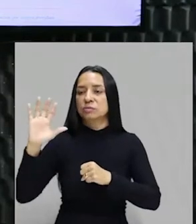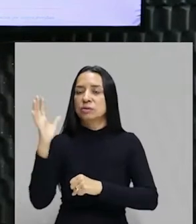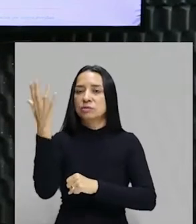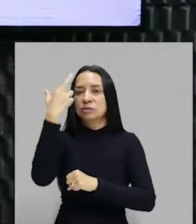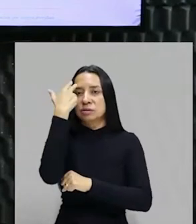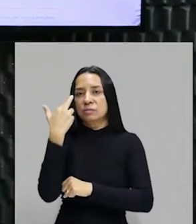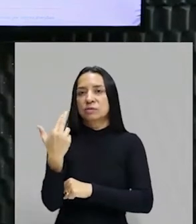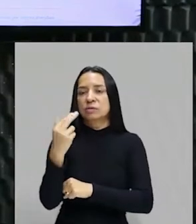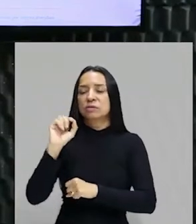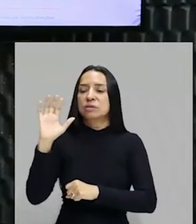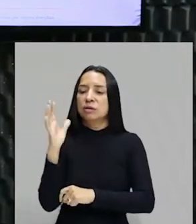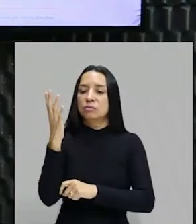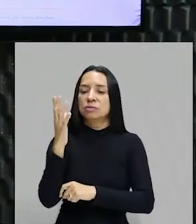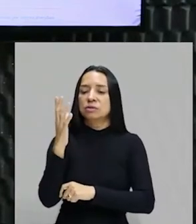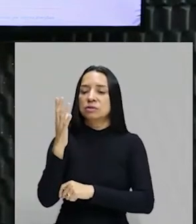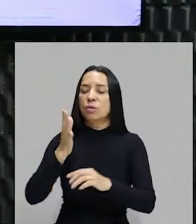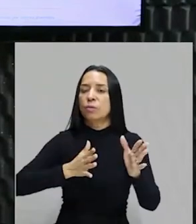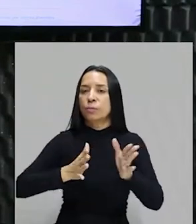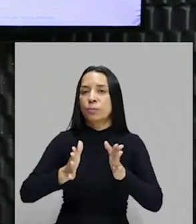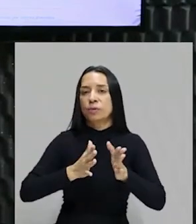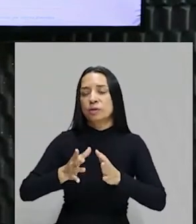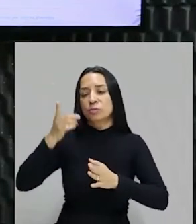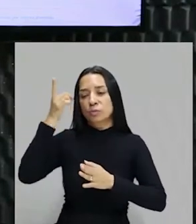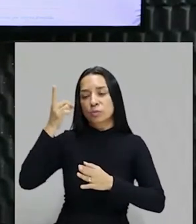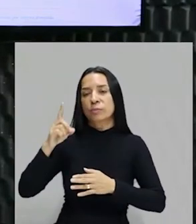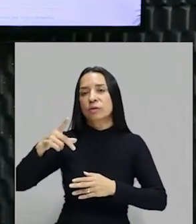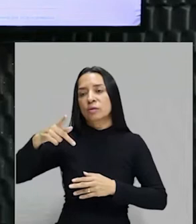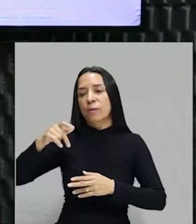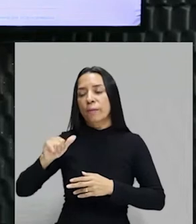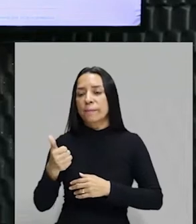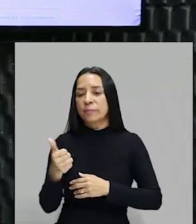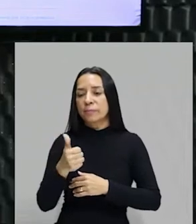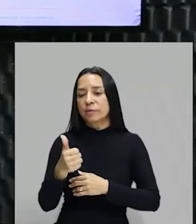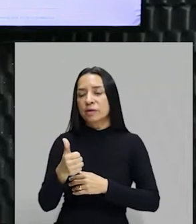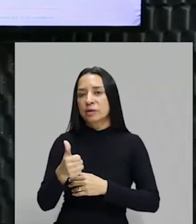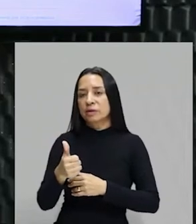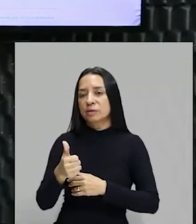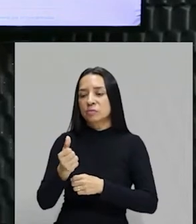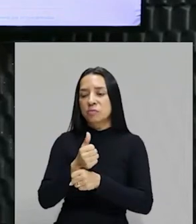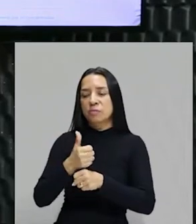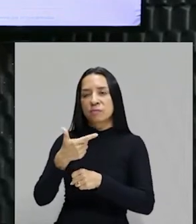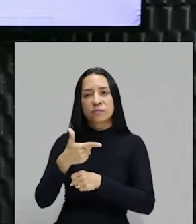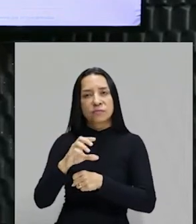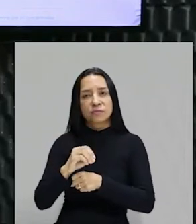histórico que aconteceu num período com Dom Pedro I e Dom Pedro II, vinte e tantos anos depois,